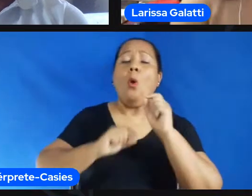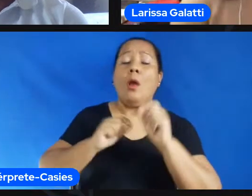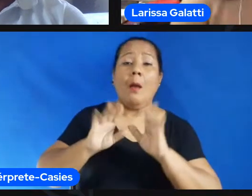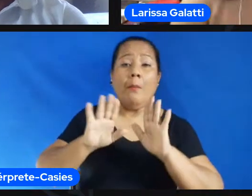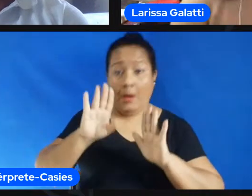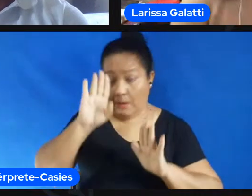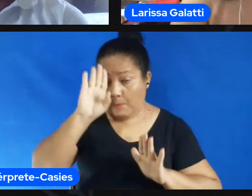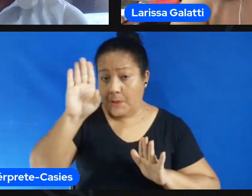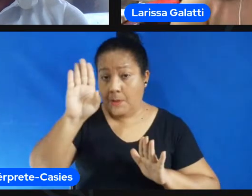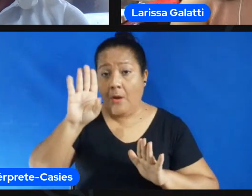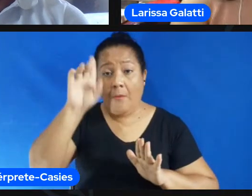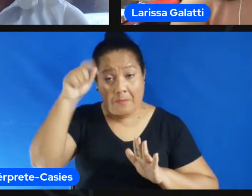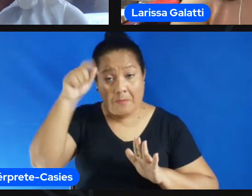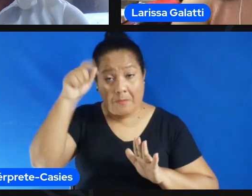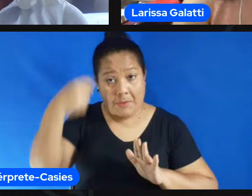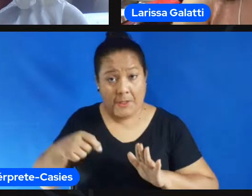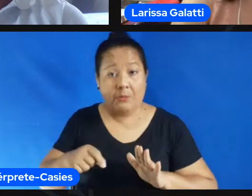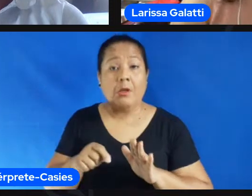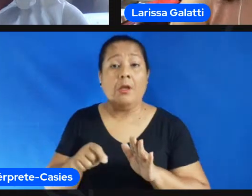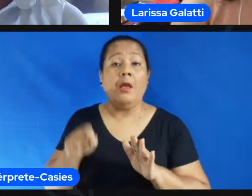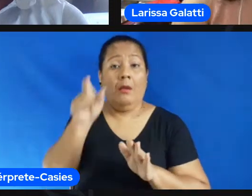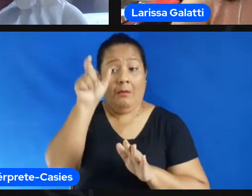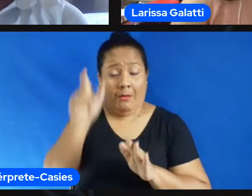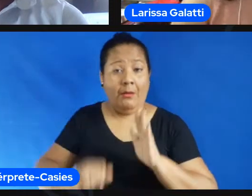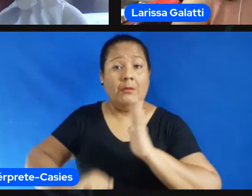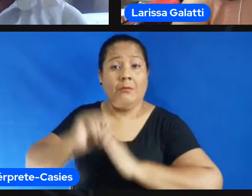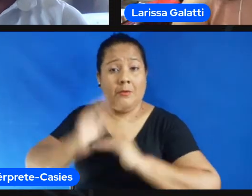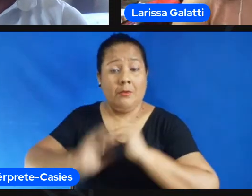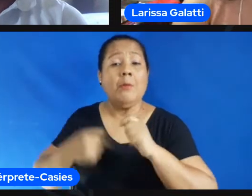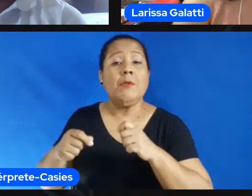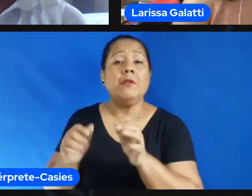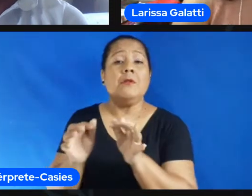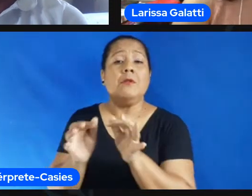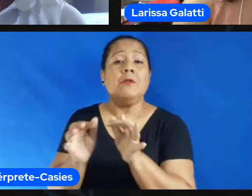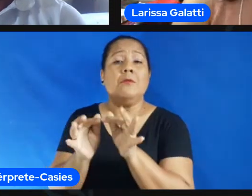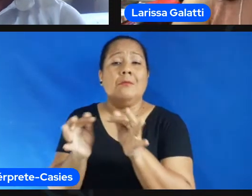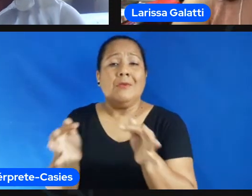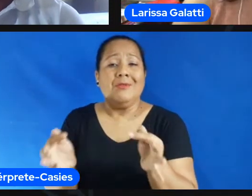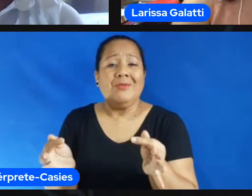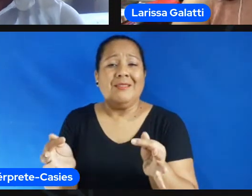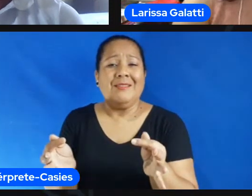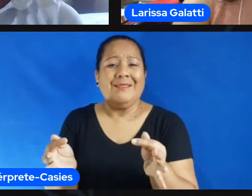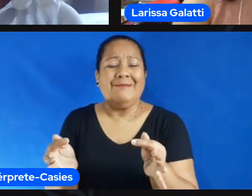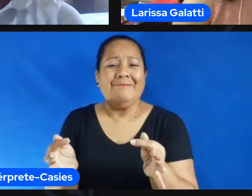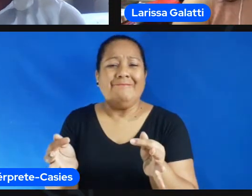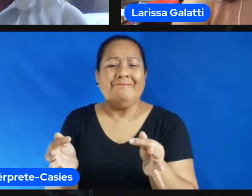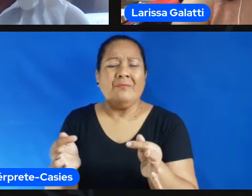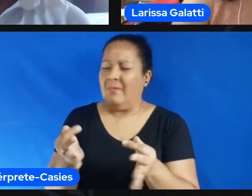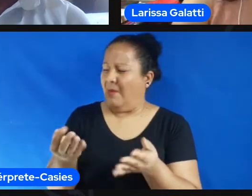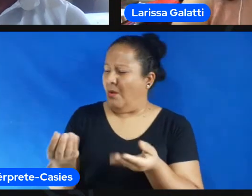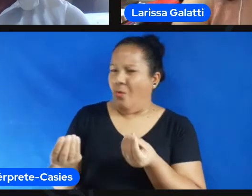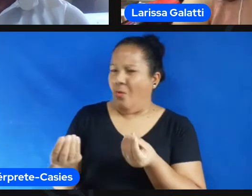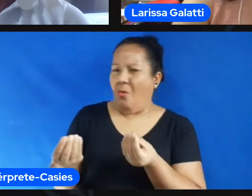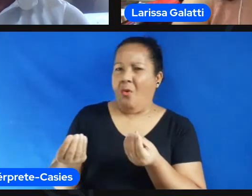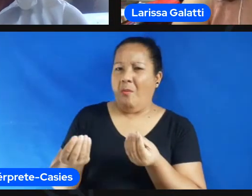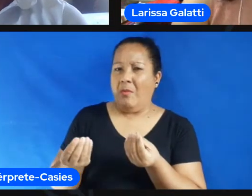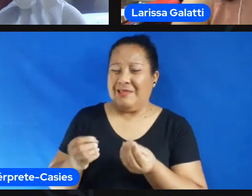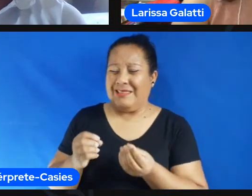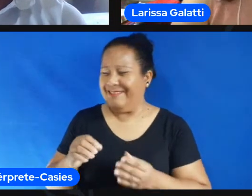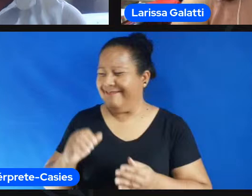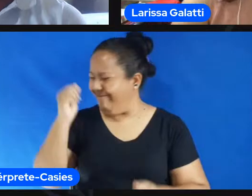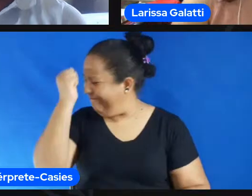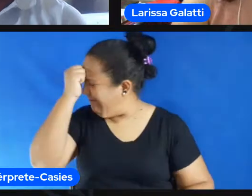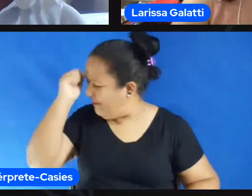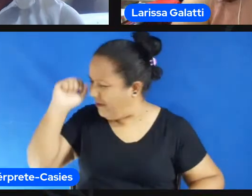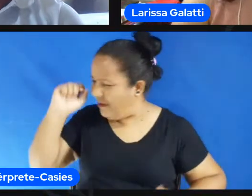humildade pedagógica mesmo né de eu errei cara fiz tudo errado vou ter que desmontar tudo isso e vou ter que